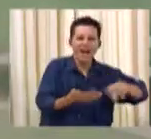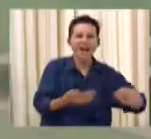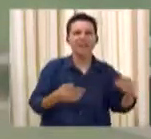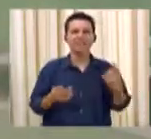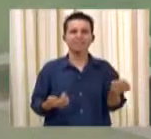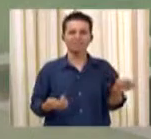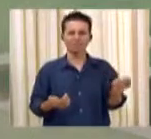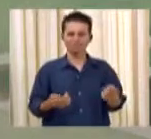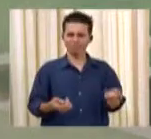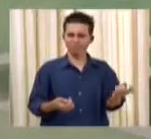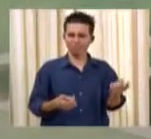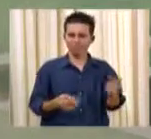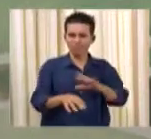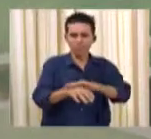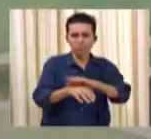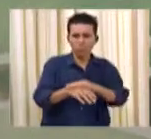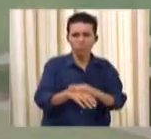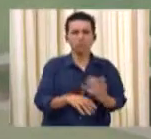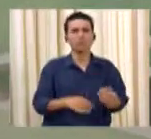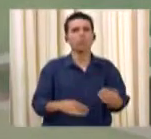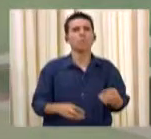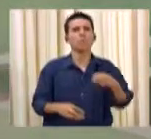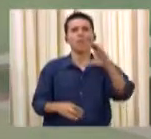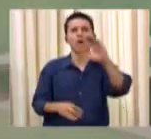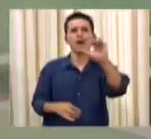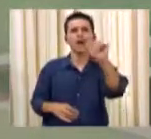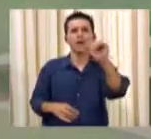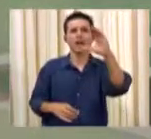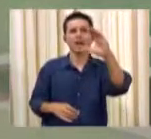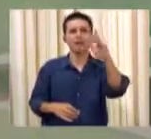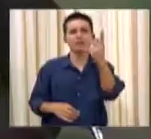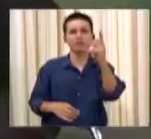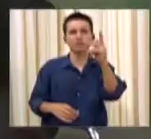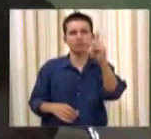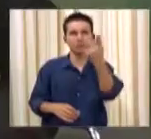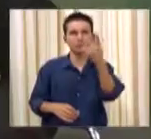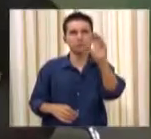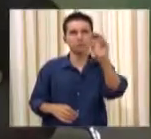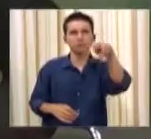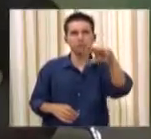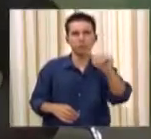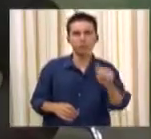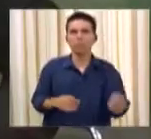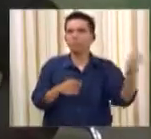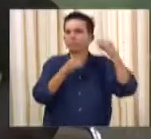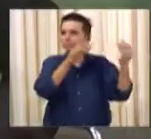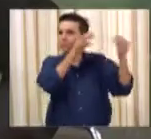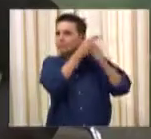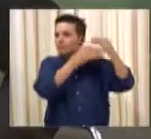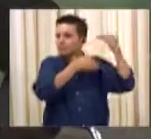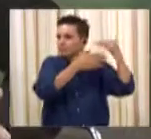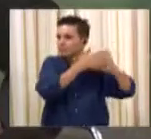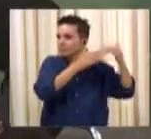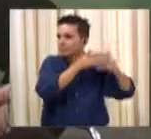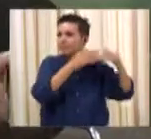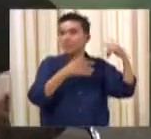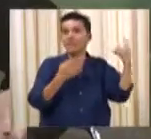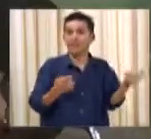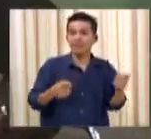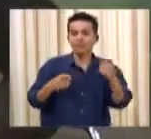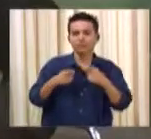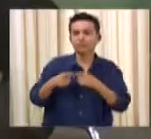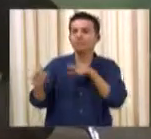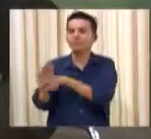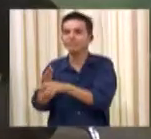auditivas, doutor Tiago? Podem. Aí, no caso, a perda não é condutiva, é uma perda sensório-neural ou neuro-sensorial.